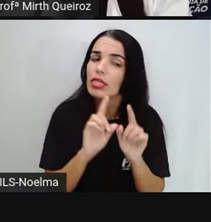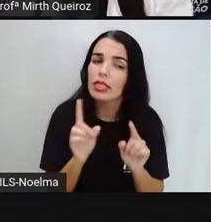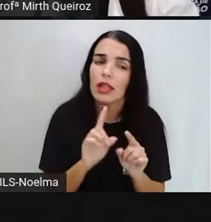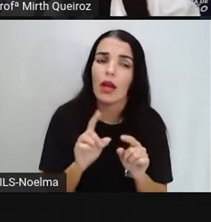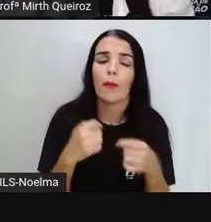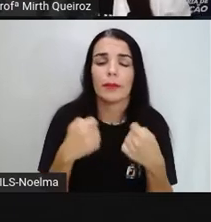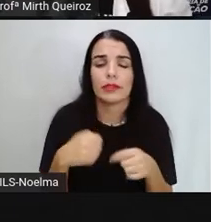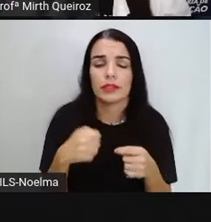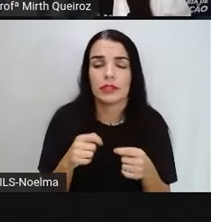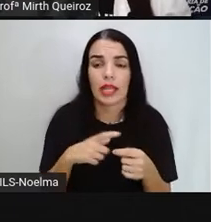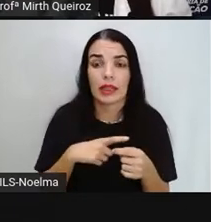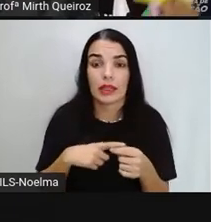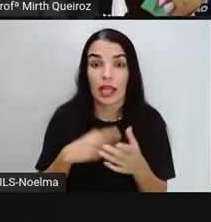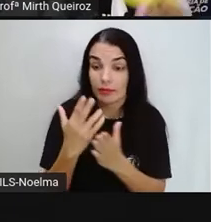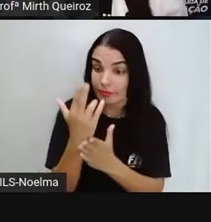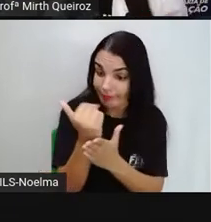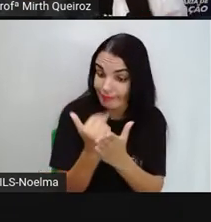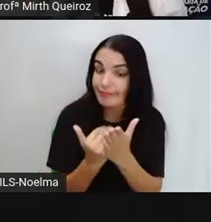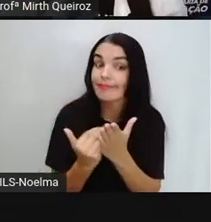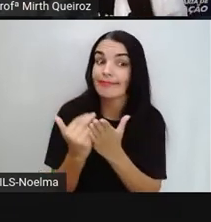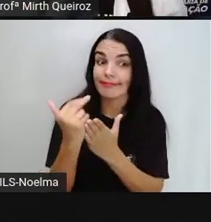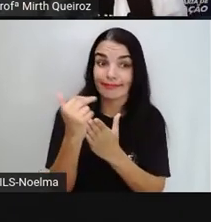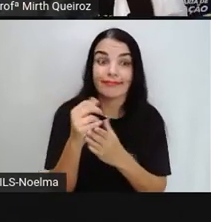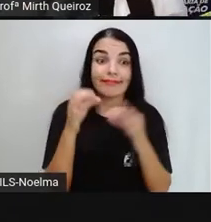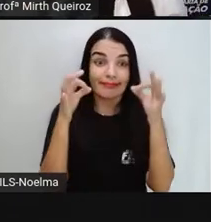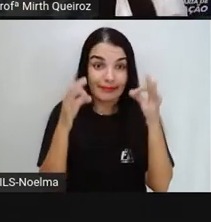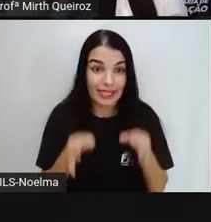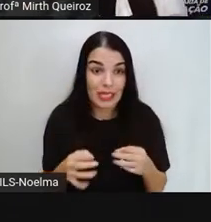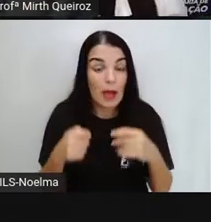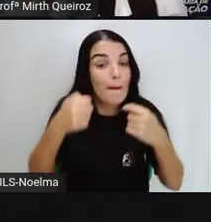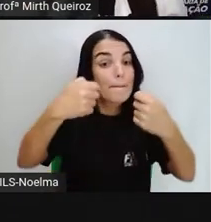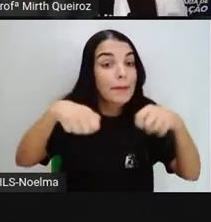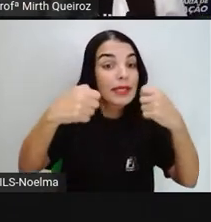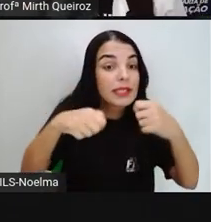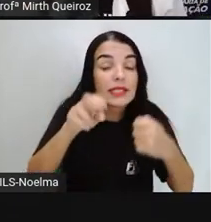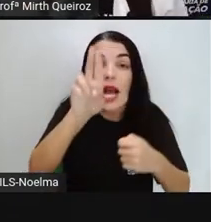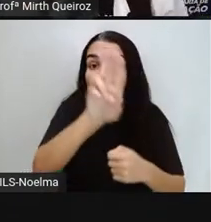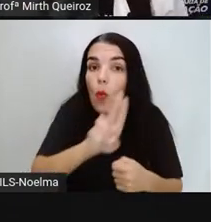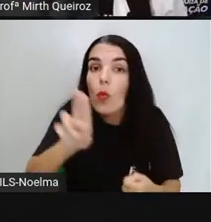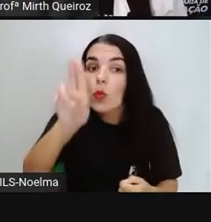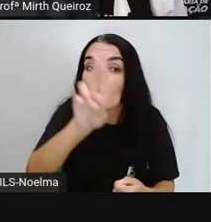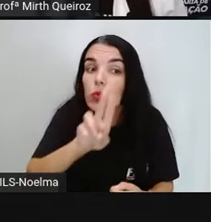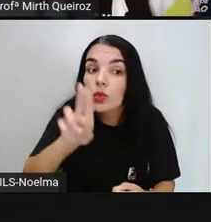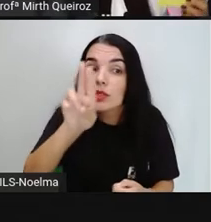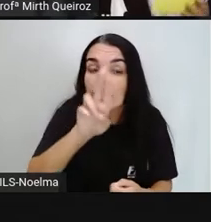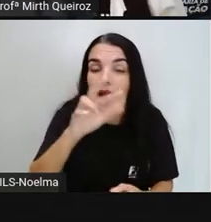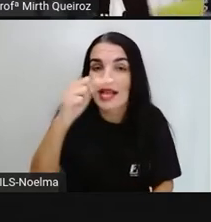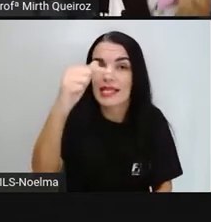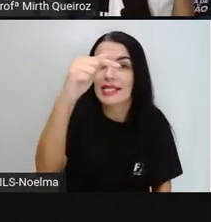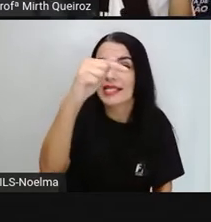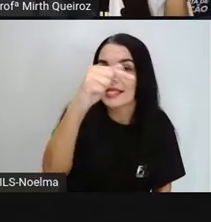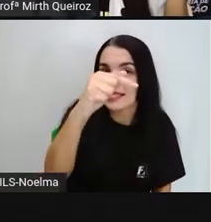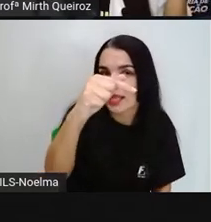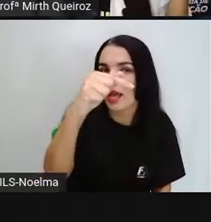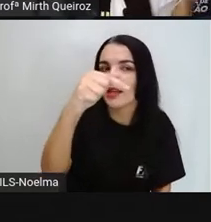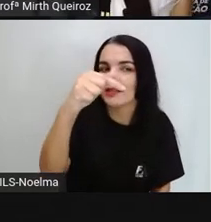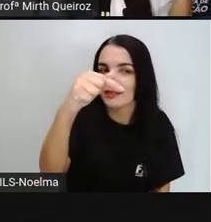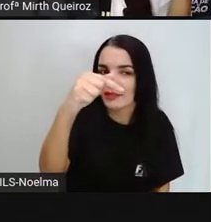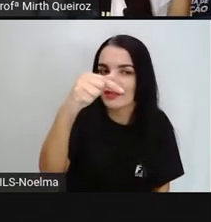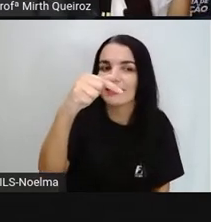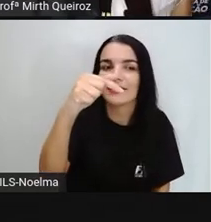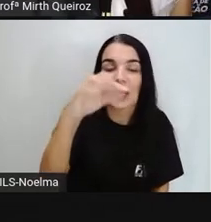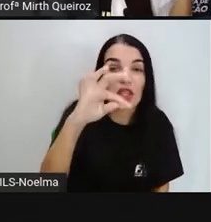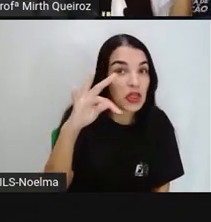montar as figuras, nesse jogo, né? As figuras a partir das peças do tangrã. Nós temos que